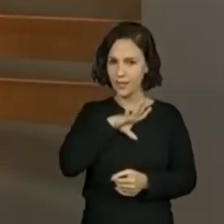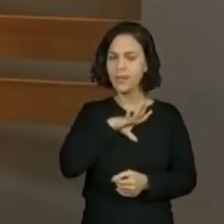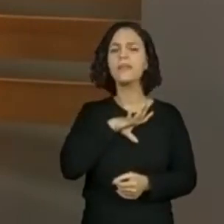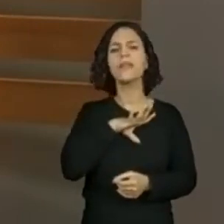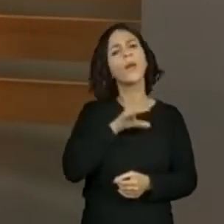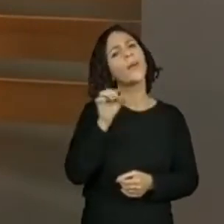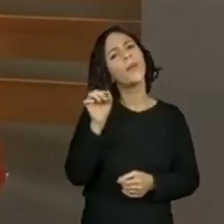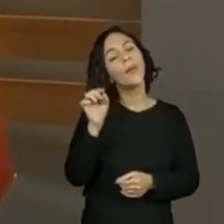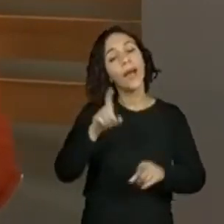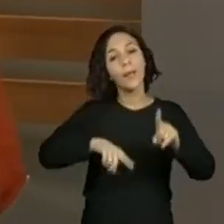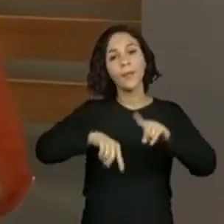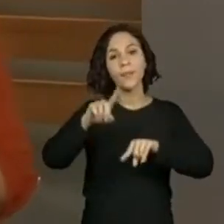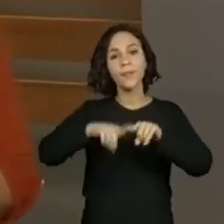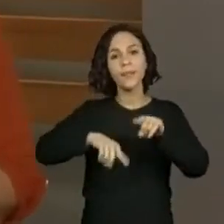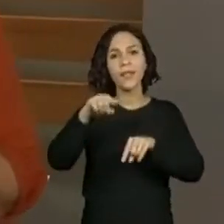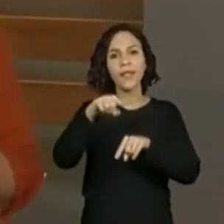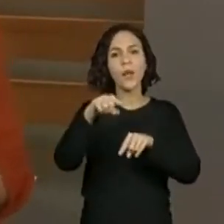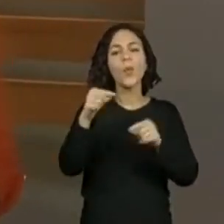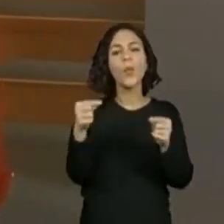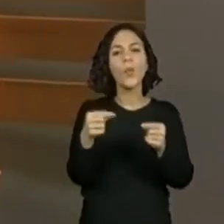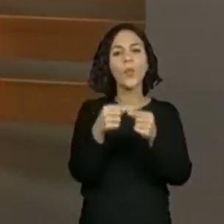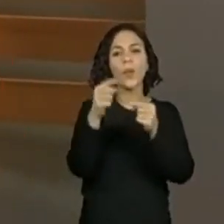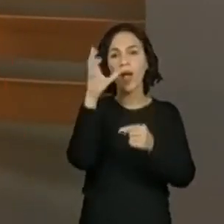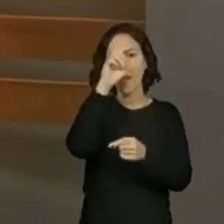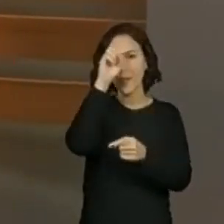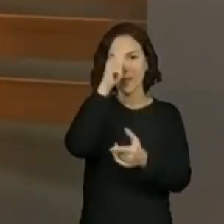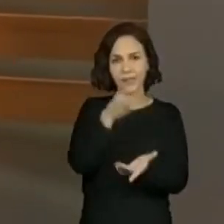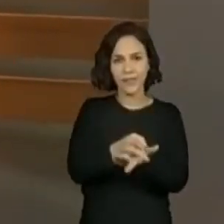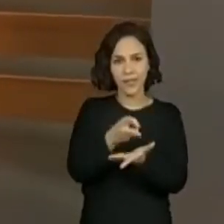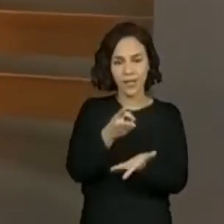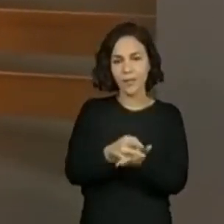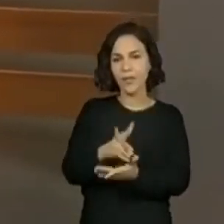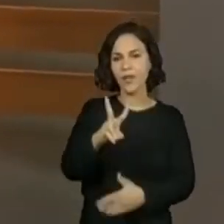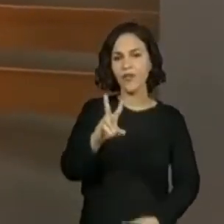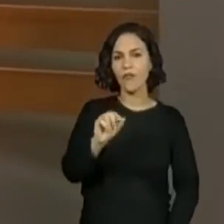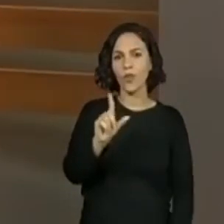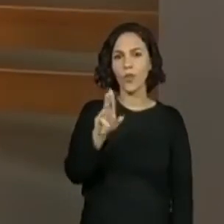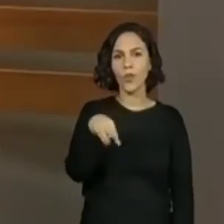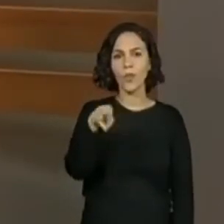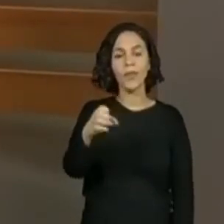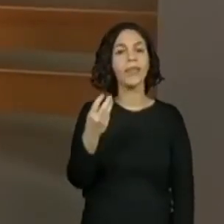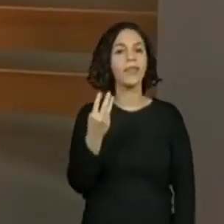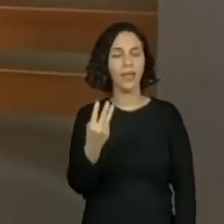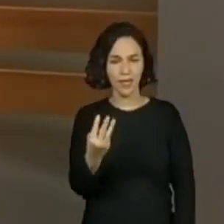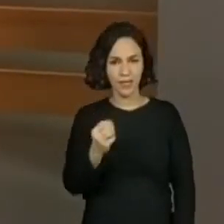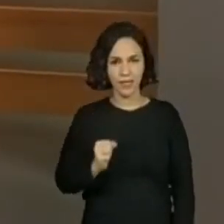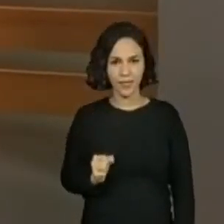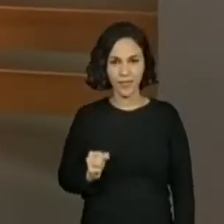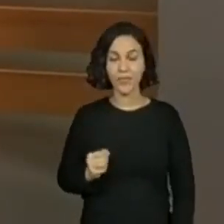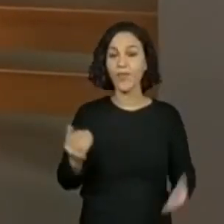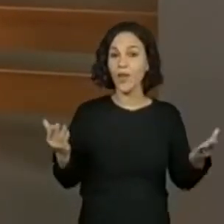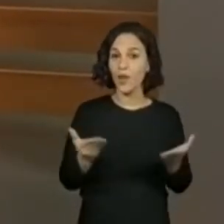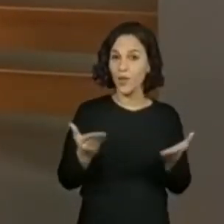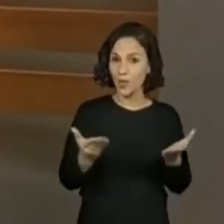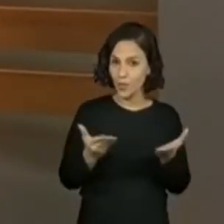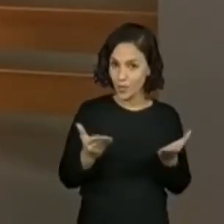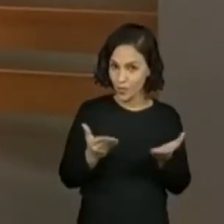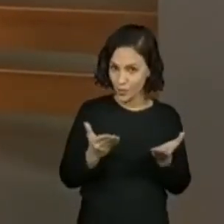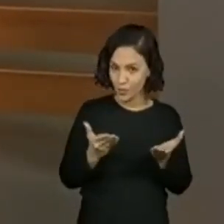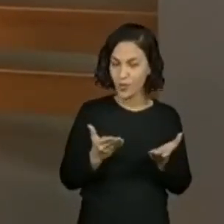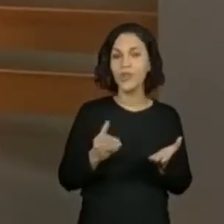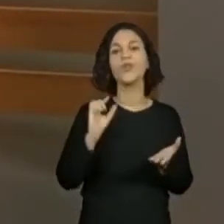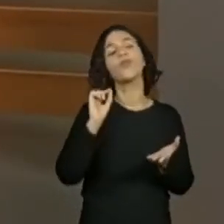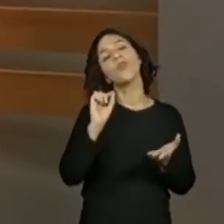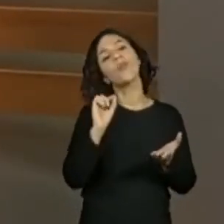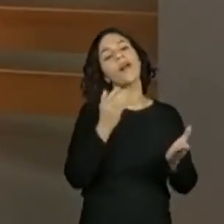trabalhando com material Aprender Sempre, volume 3. E hoje, as nossas aulas são